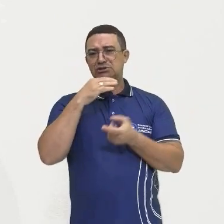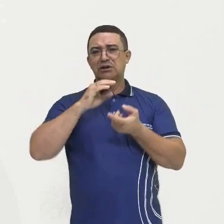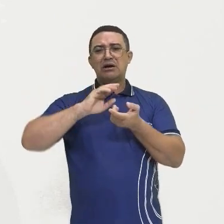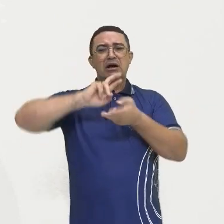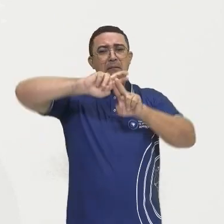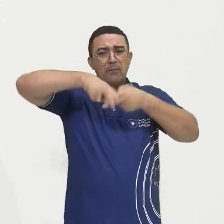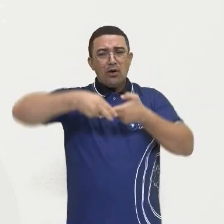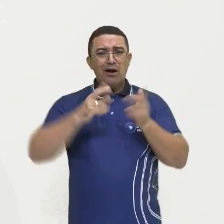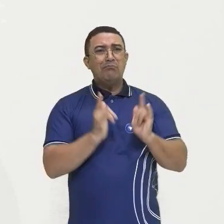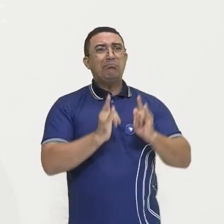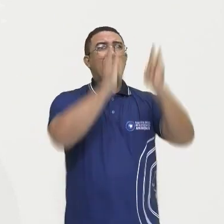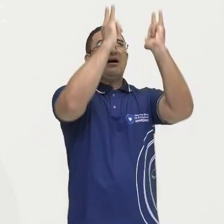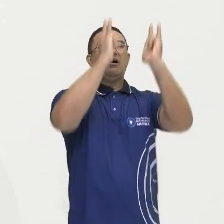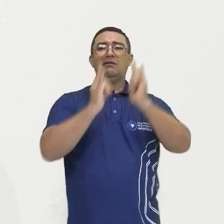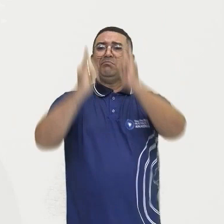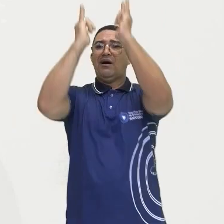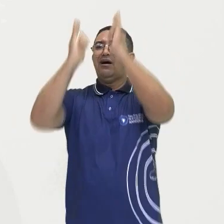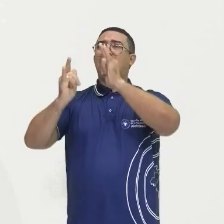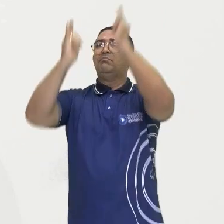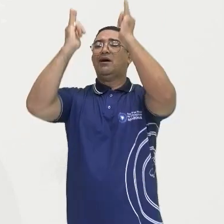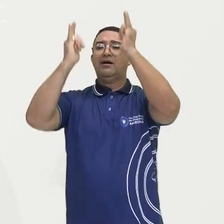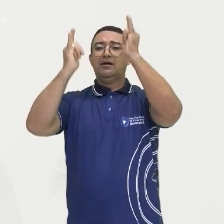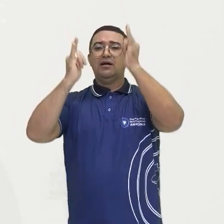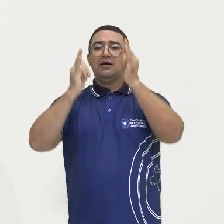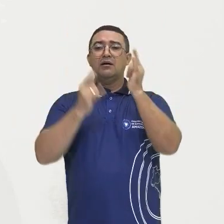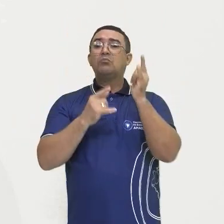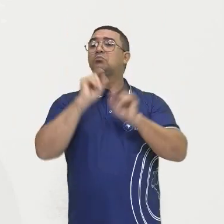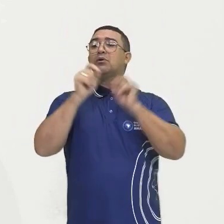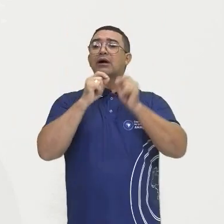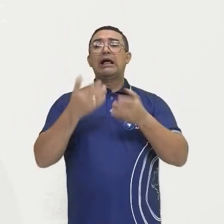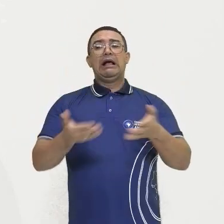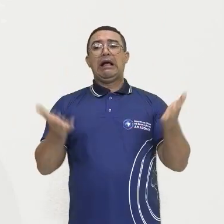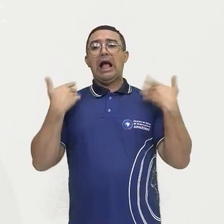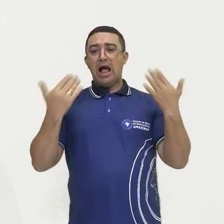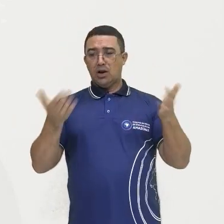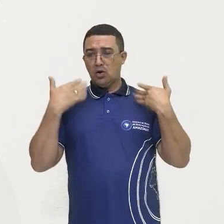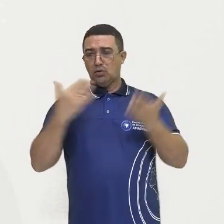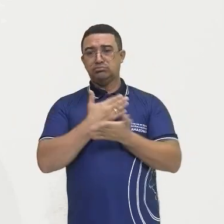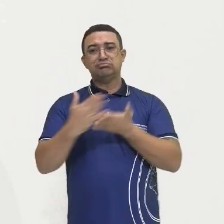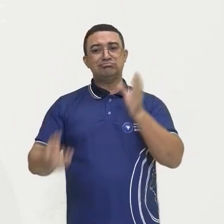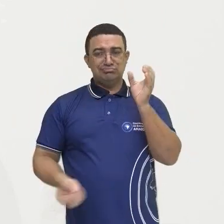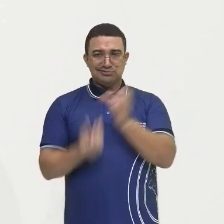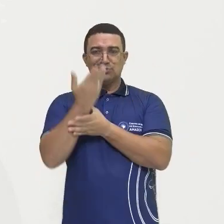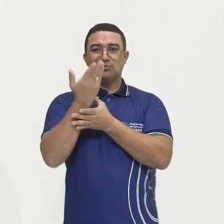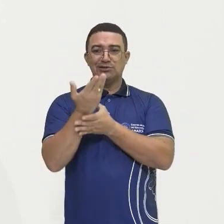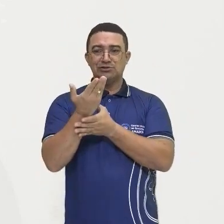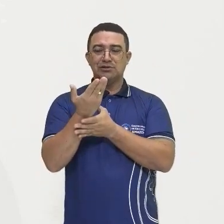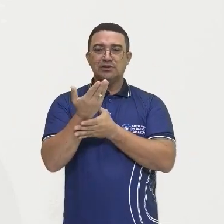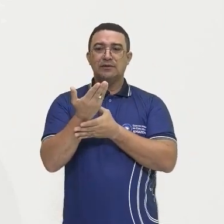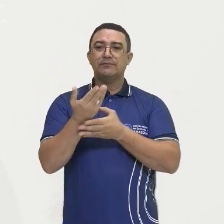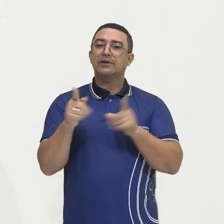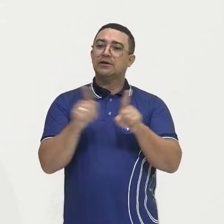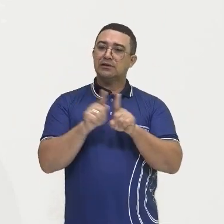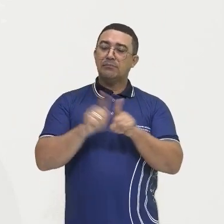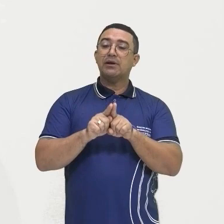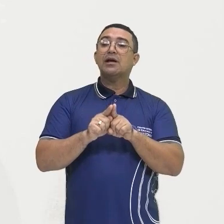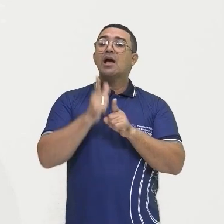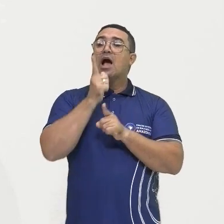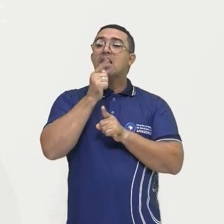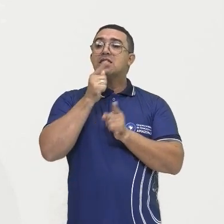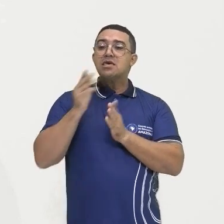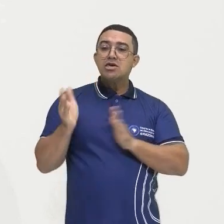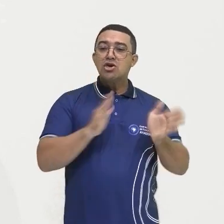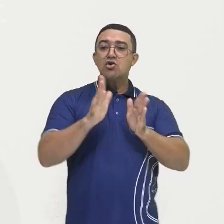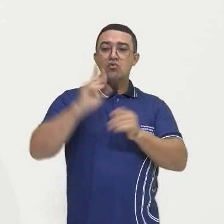surgimento dos prédios, então vai acabar formando ilhas de calor ali nessas regiões e também a contaminação do lençol freático, né?